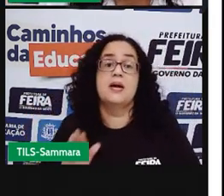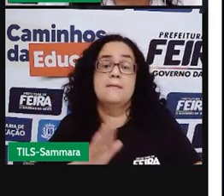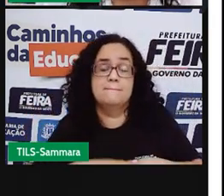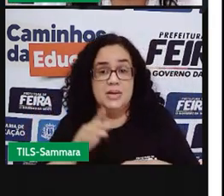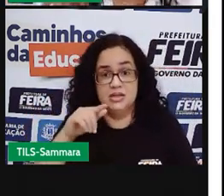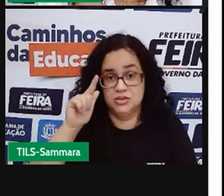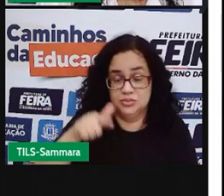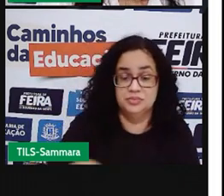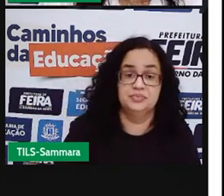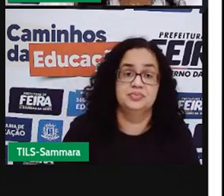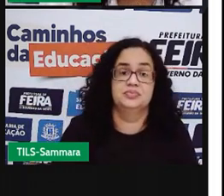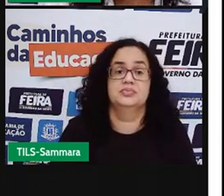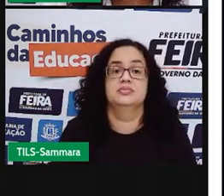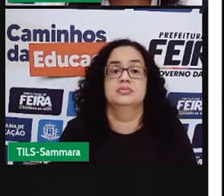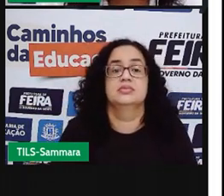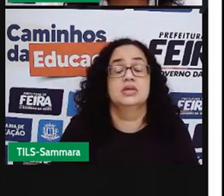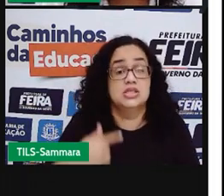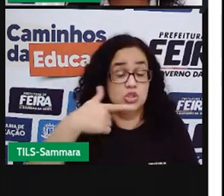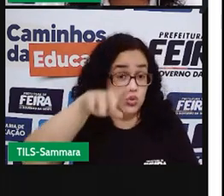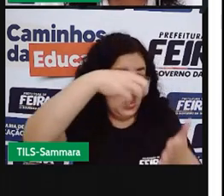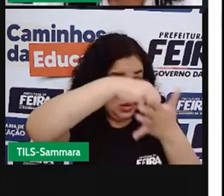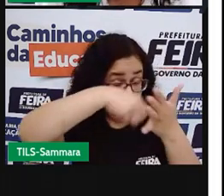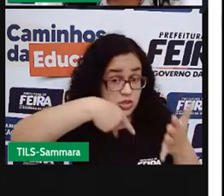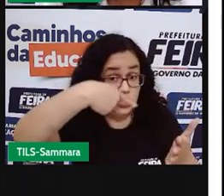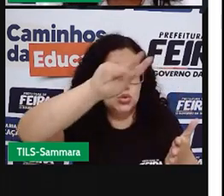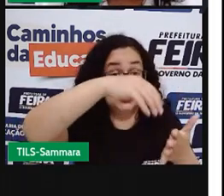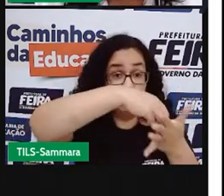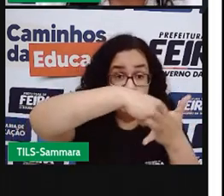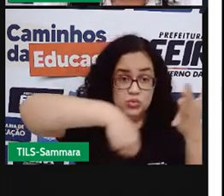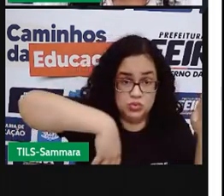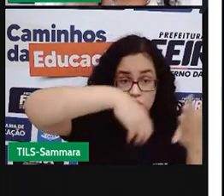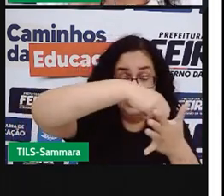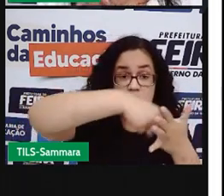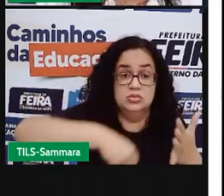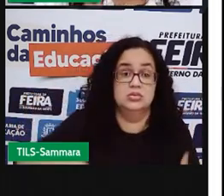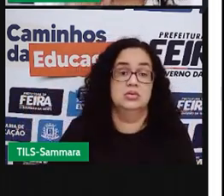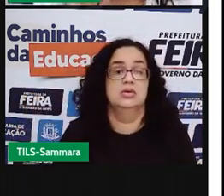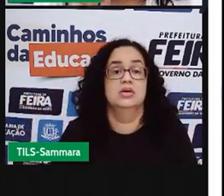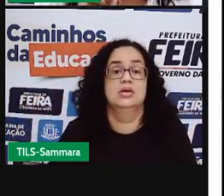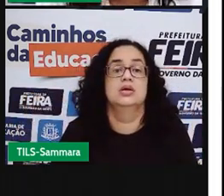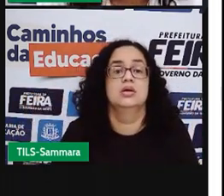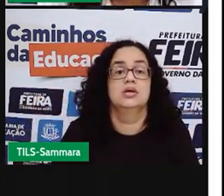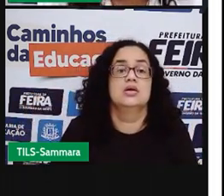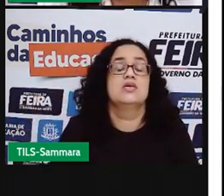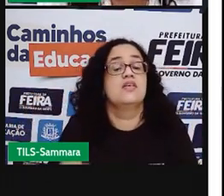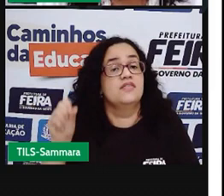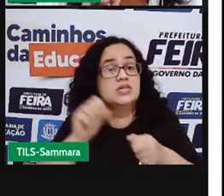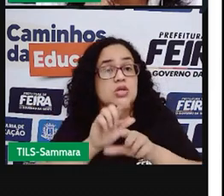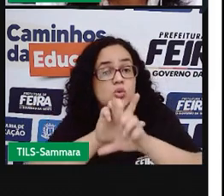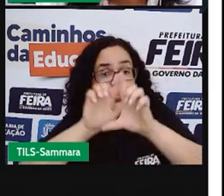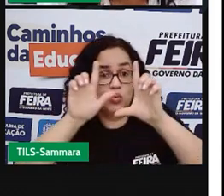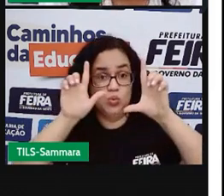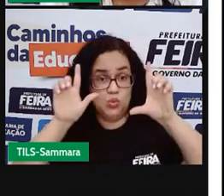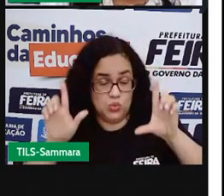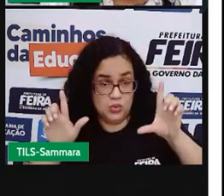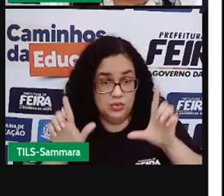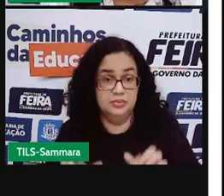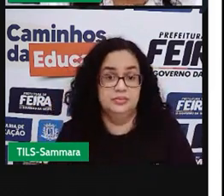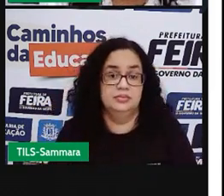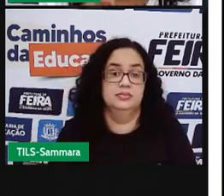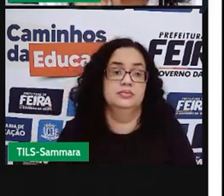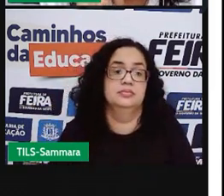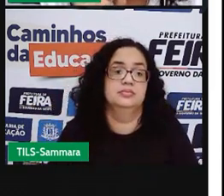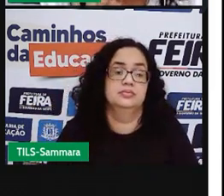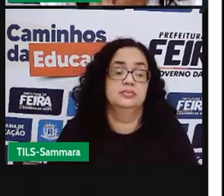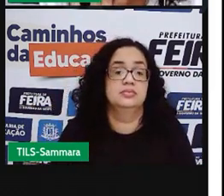construção? A sua atividade provavelmente vai ser para você construir um cartaz.